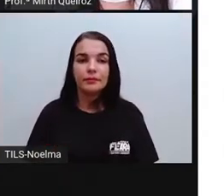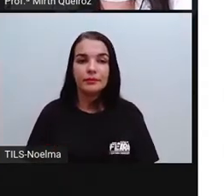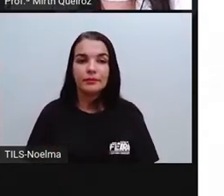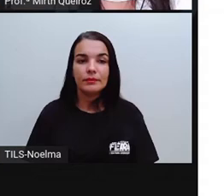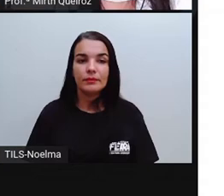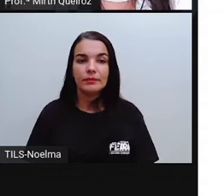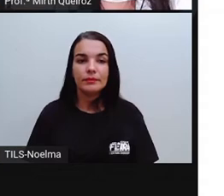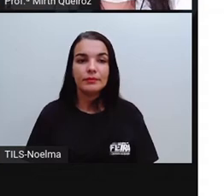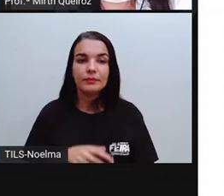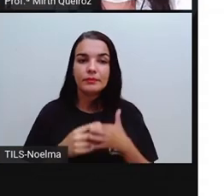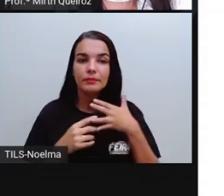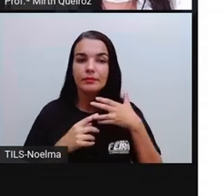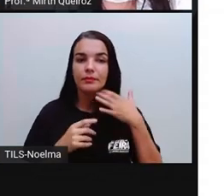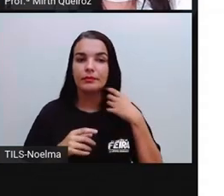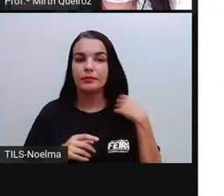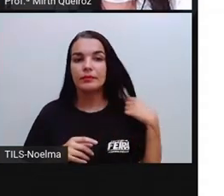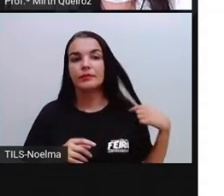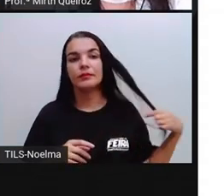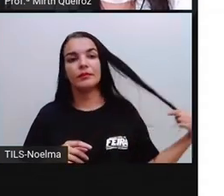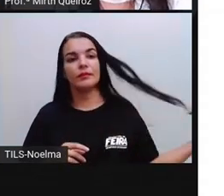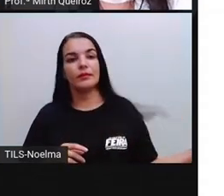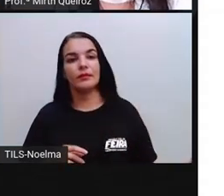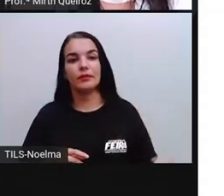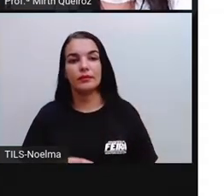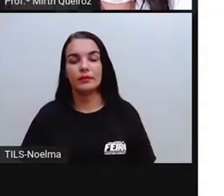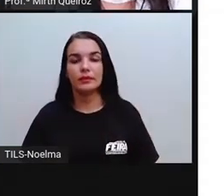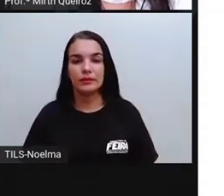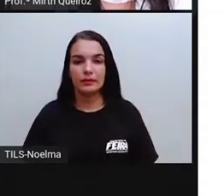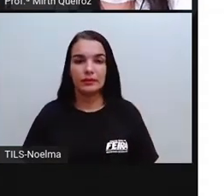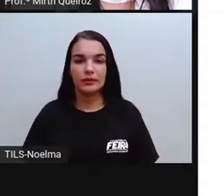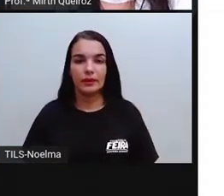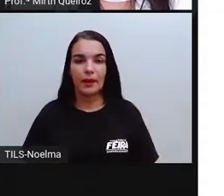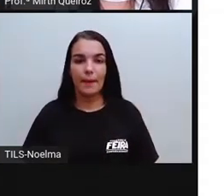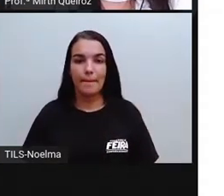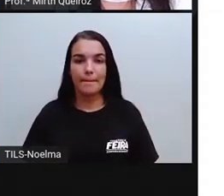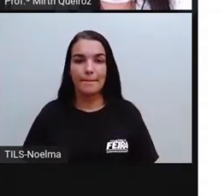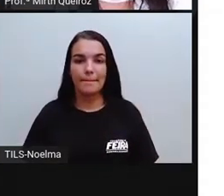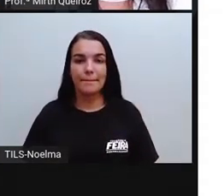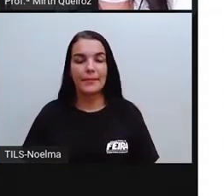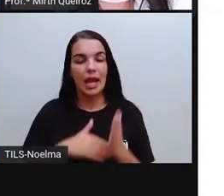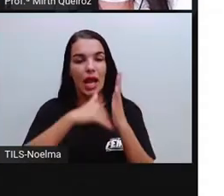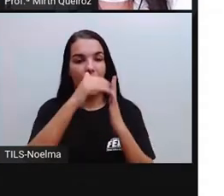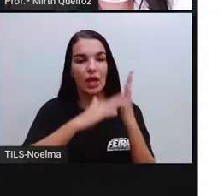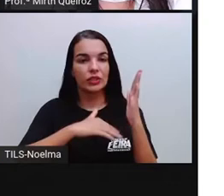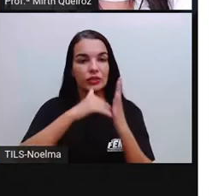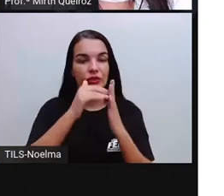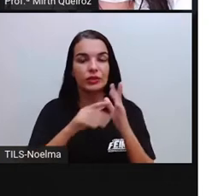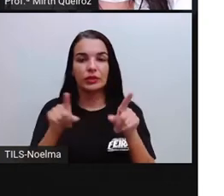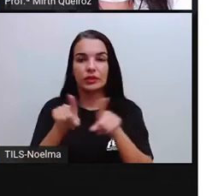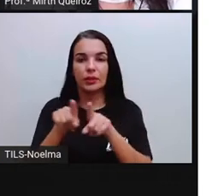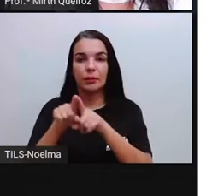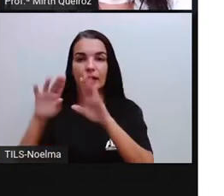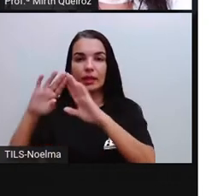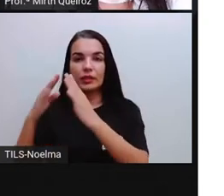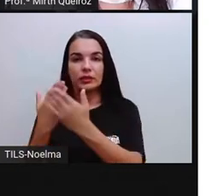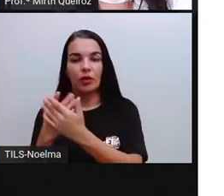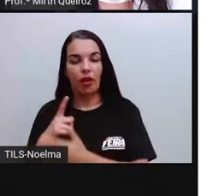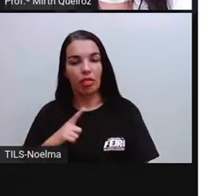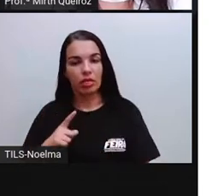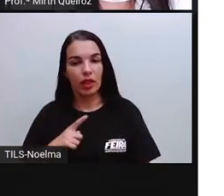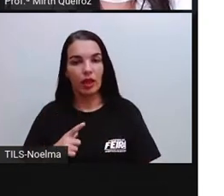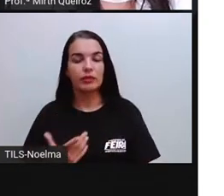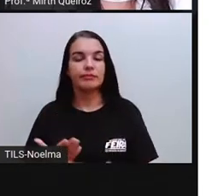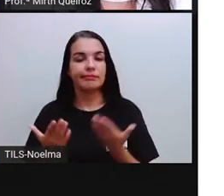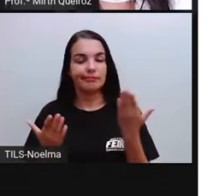material, os demais materiais foram entregues a vocês, né? A tinta, escola, ela também possui